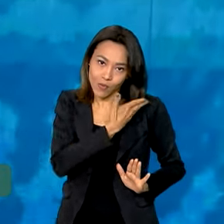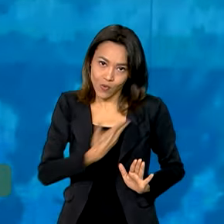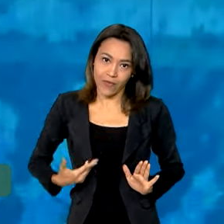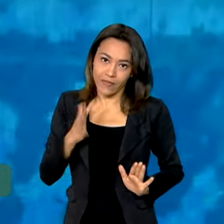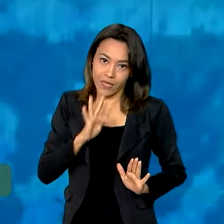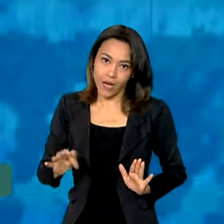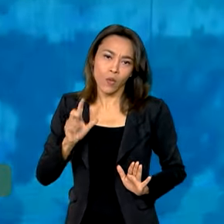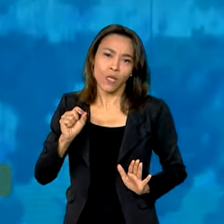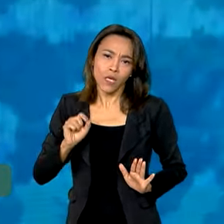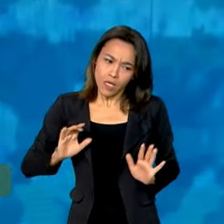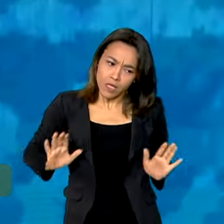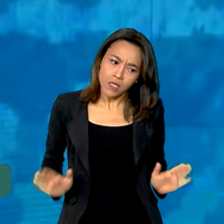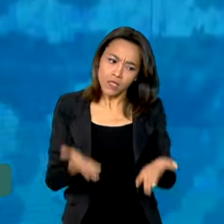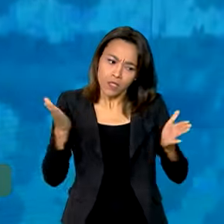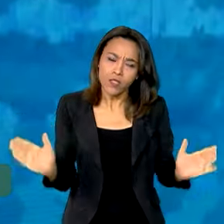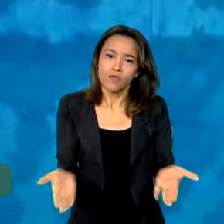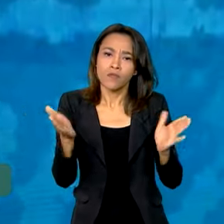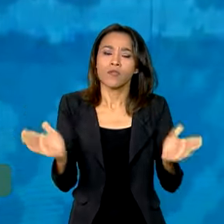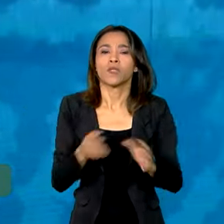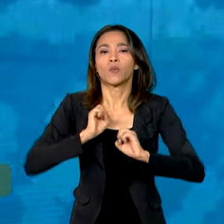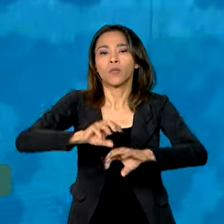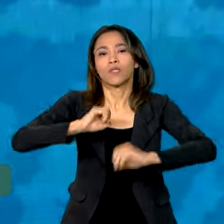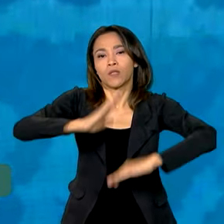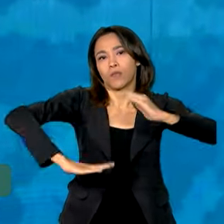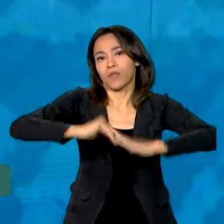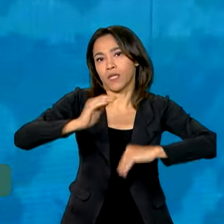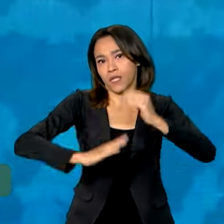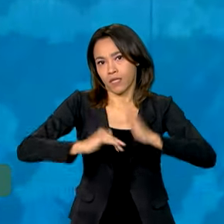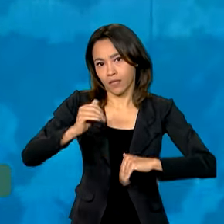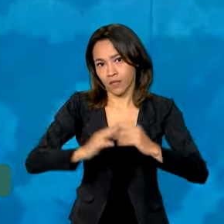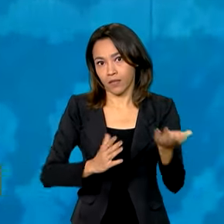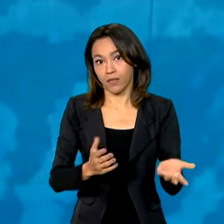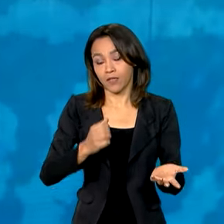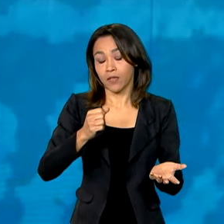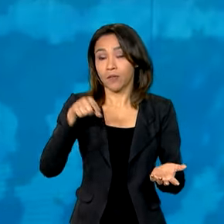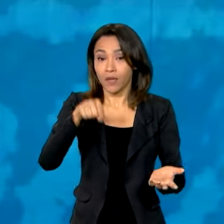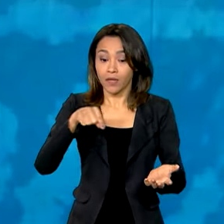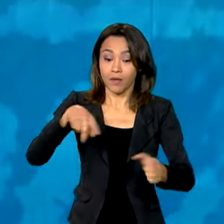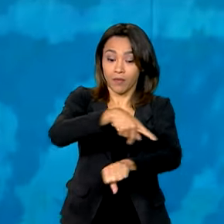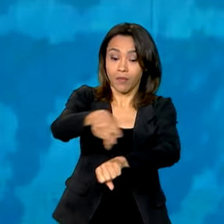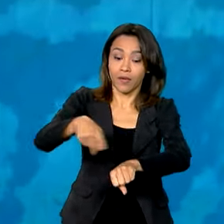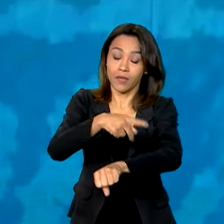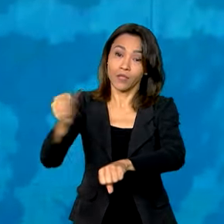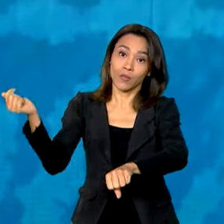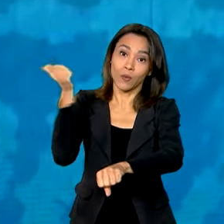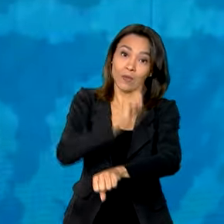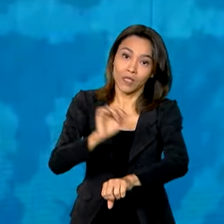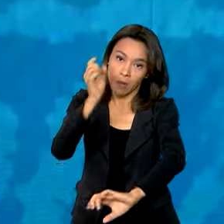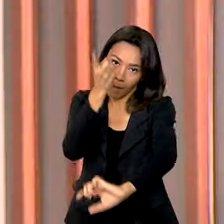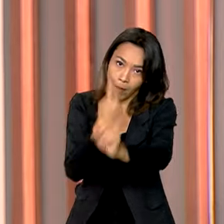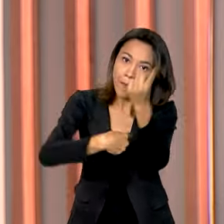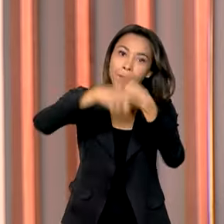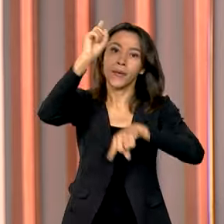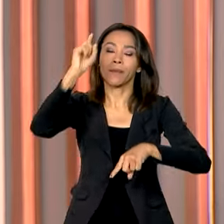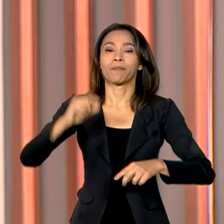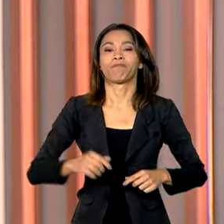do ensino médio profissionalizante para a gente levar o país a um outro nível de produtividade.